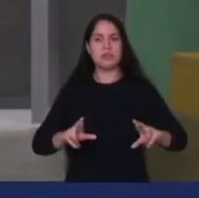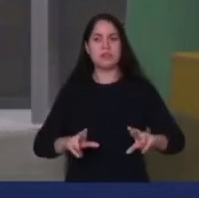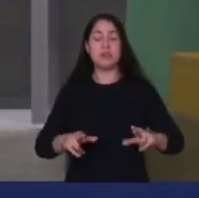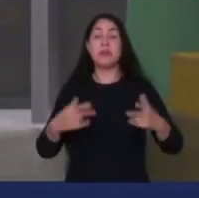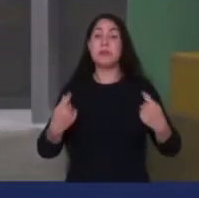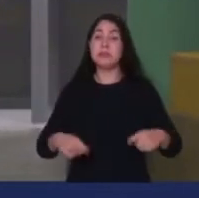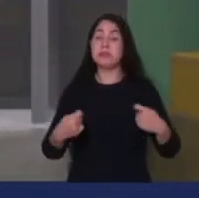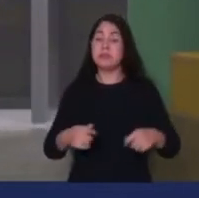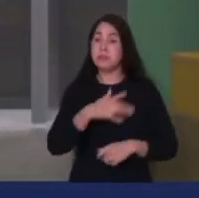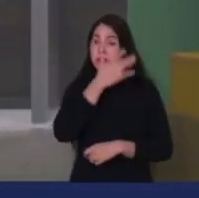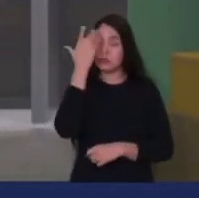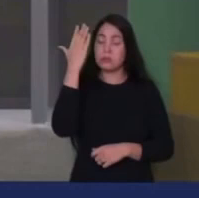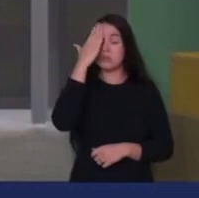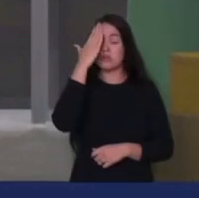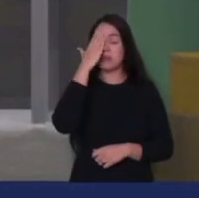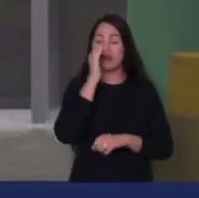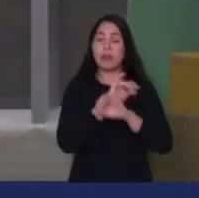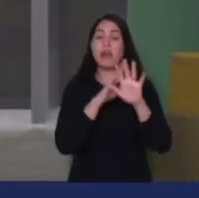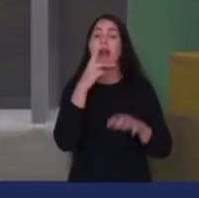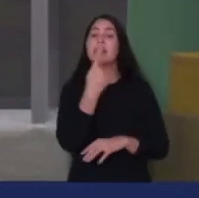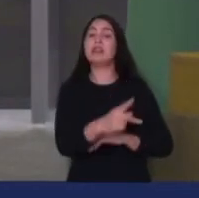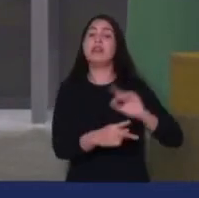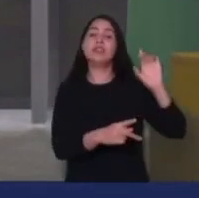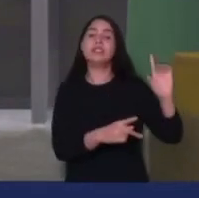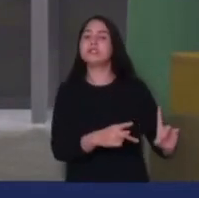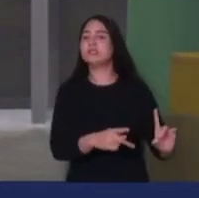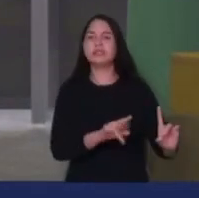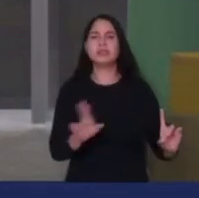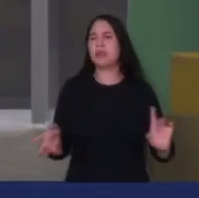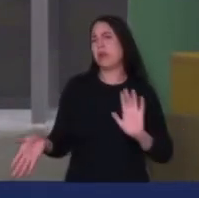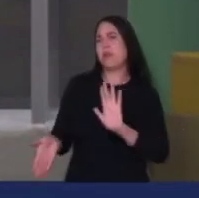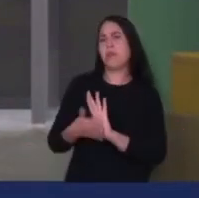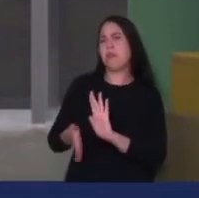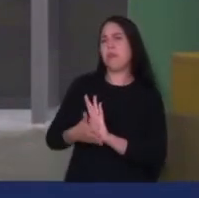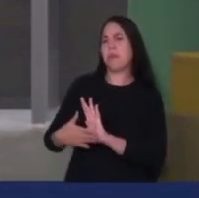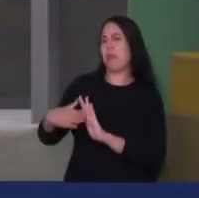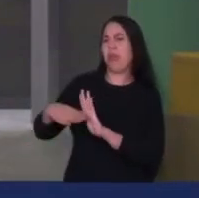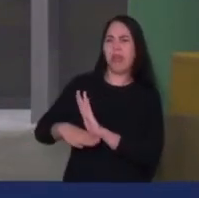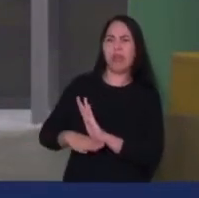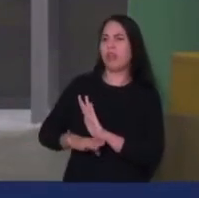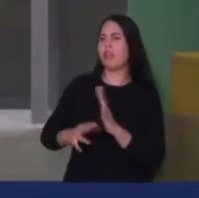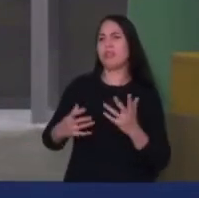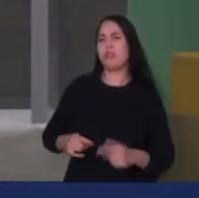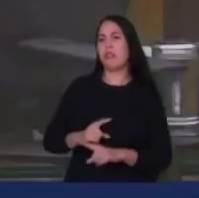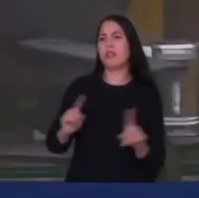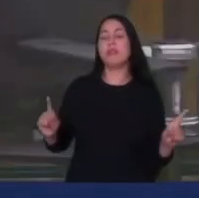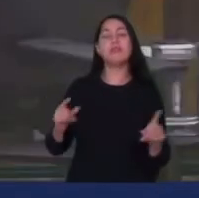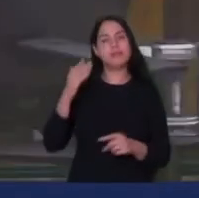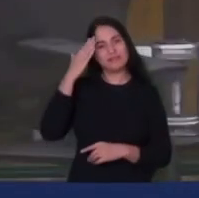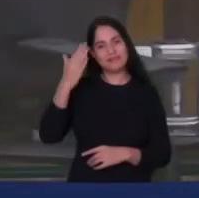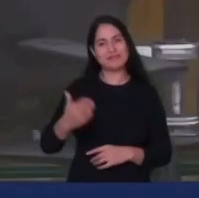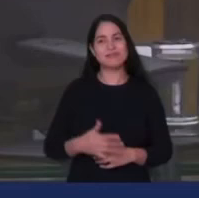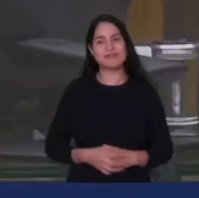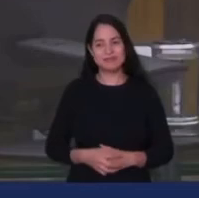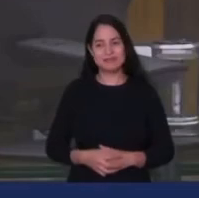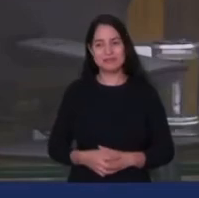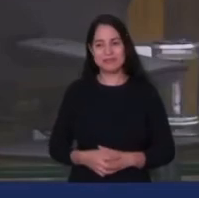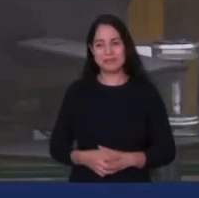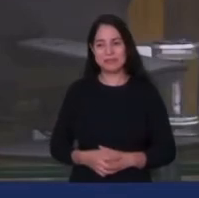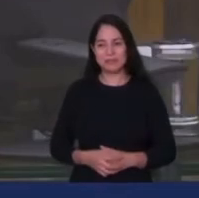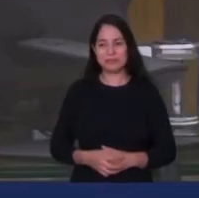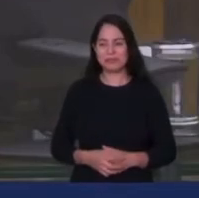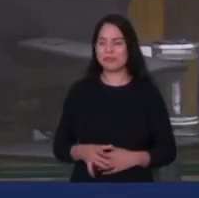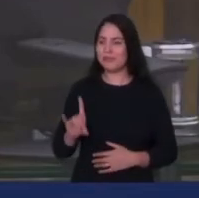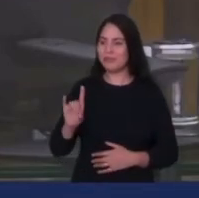deve ser a garantia do seu direito e não aceitar qualquer proposta decorosa de acordo. Meu muito obrigado. Muito obrigado, deputado